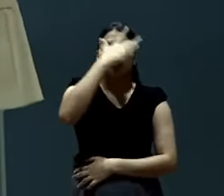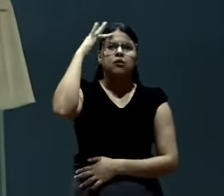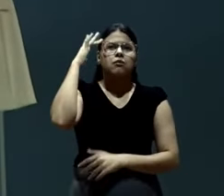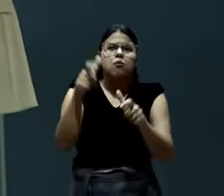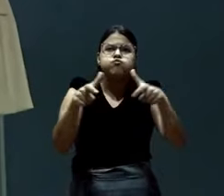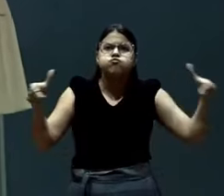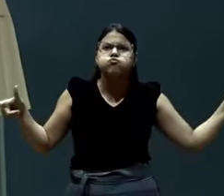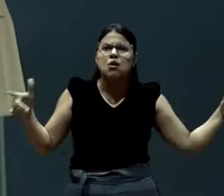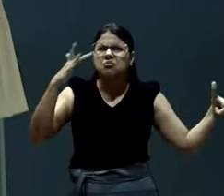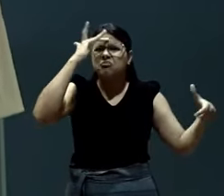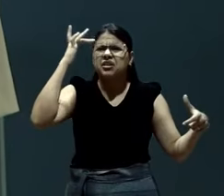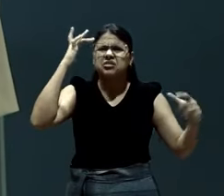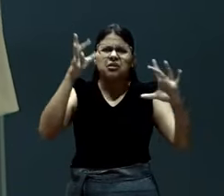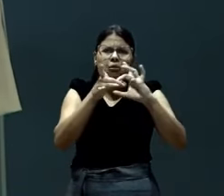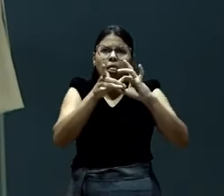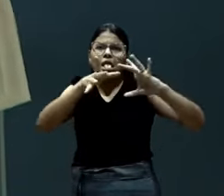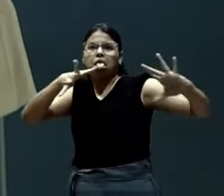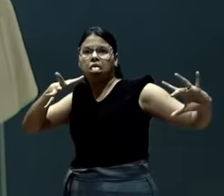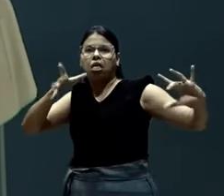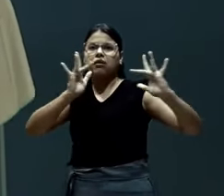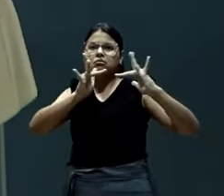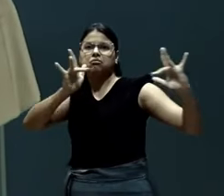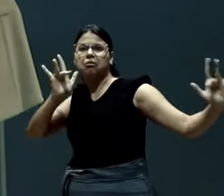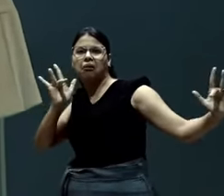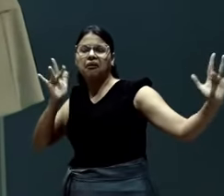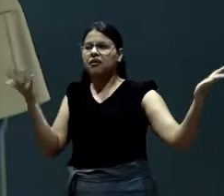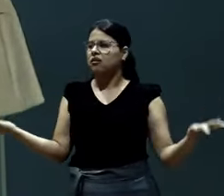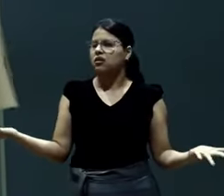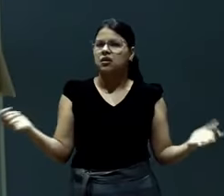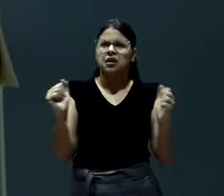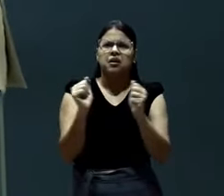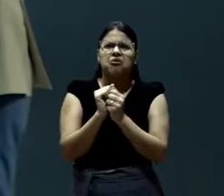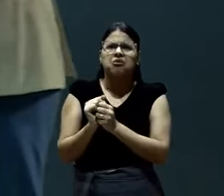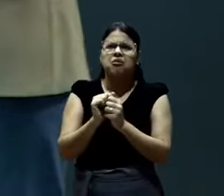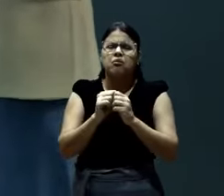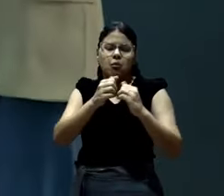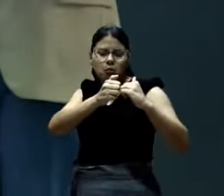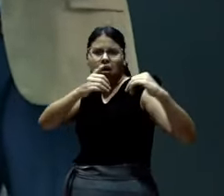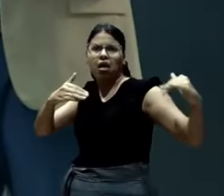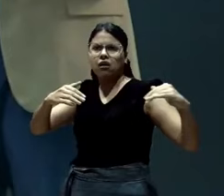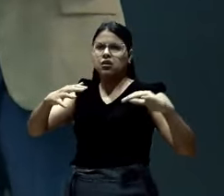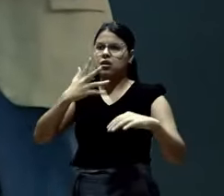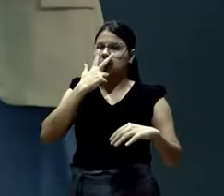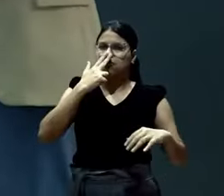desconectada. É muita gente, tudo em pequenos grupos.